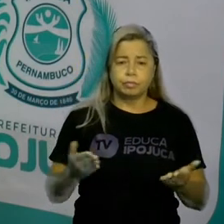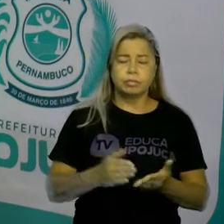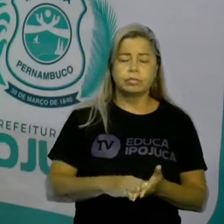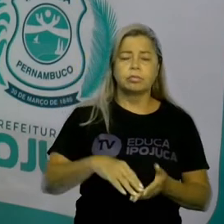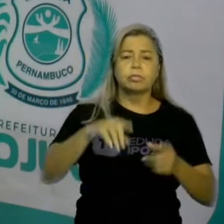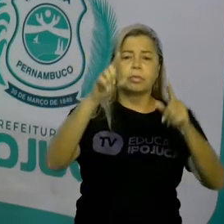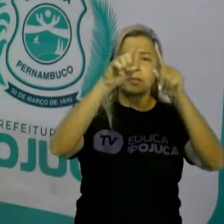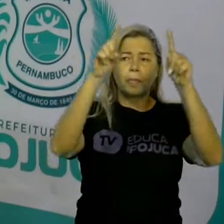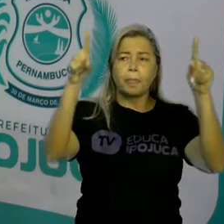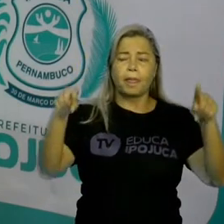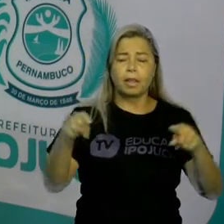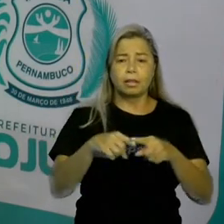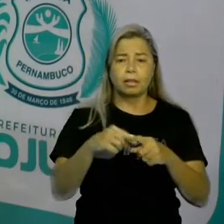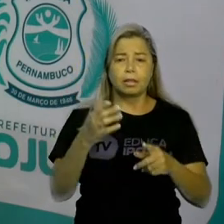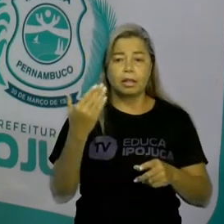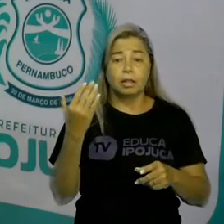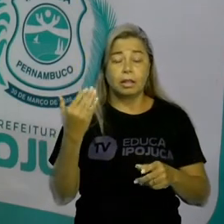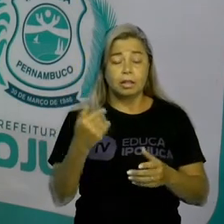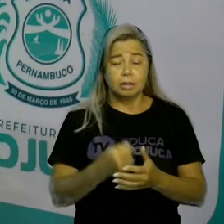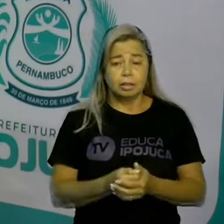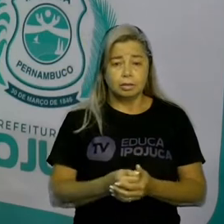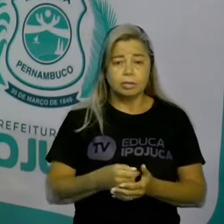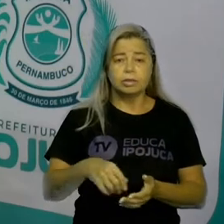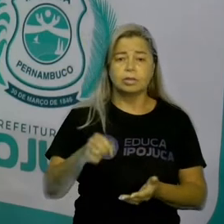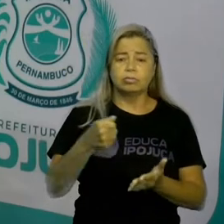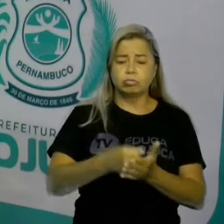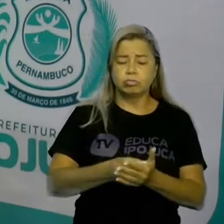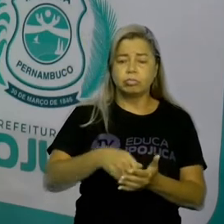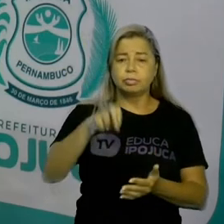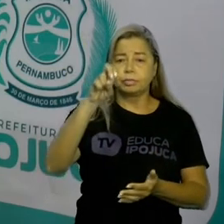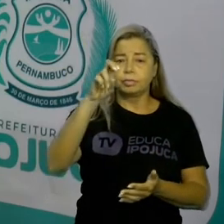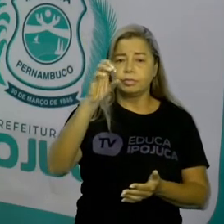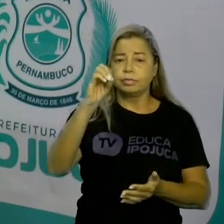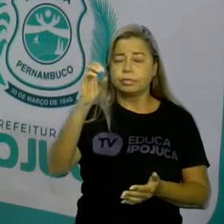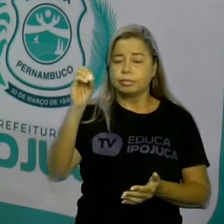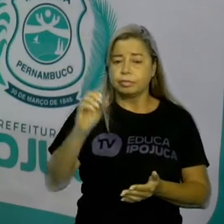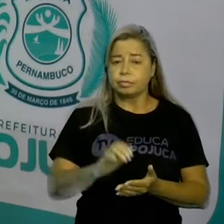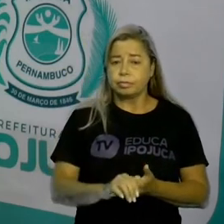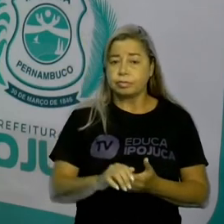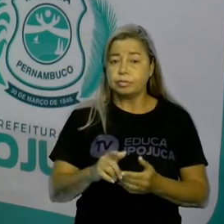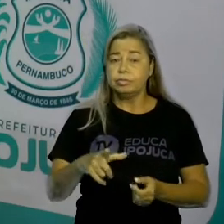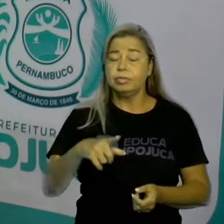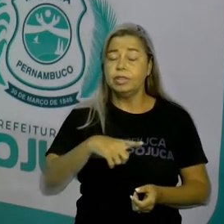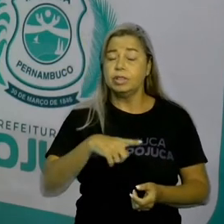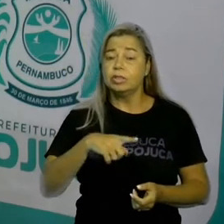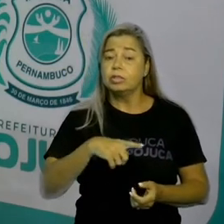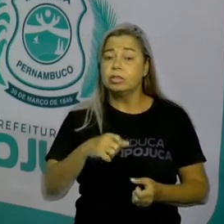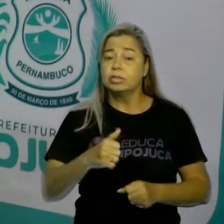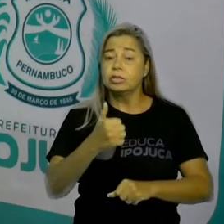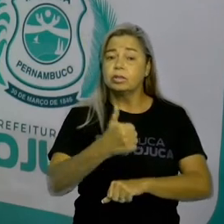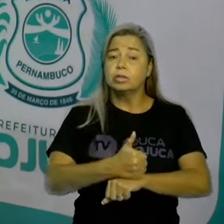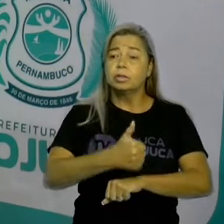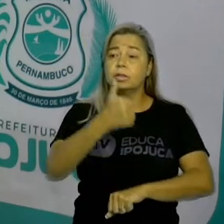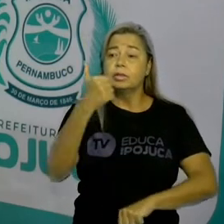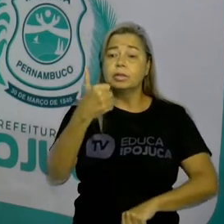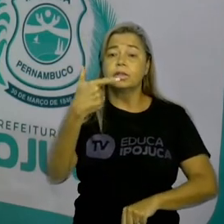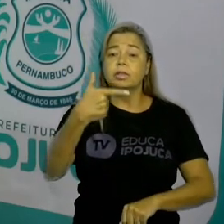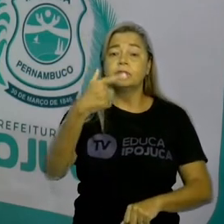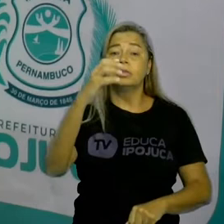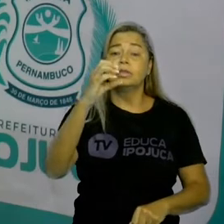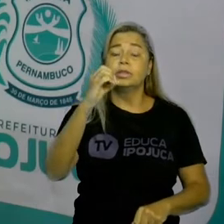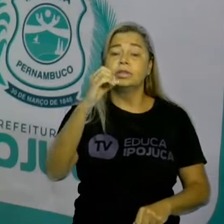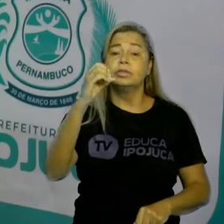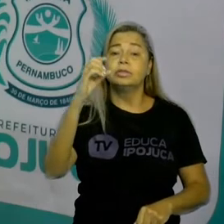custando 500 reais e apareceu uma super promoção de 20% de desconto. Qual